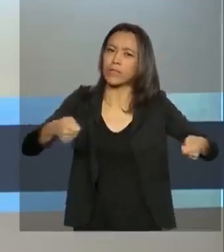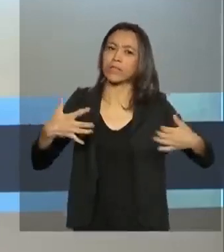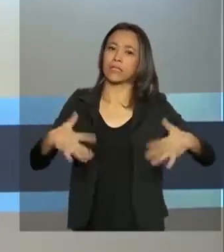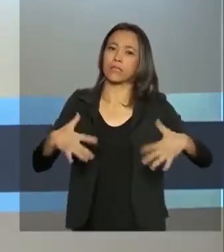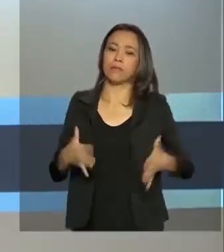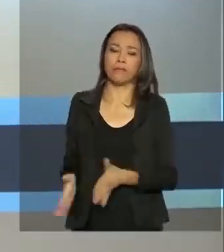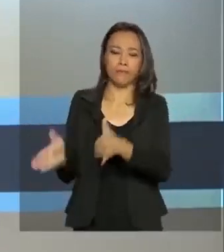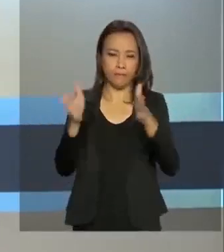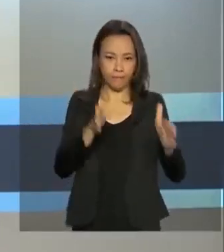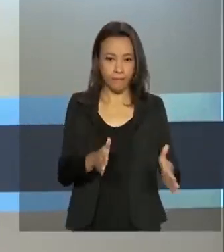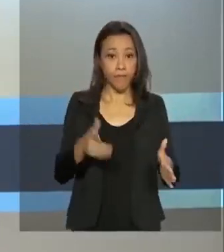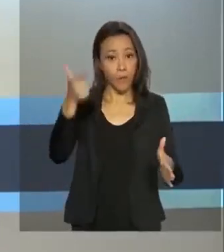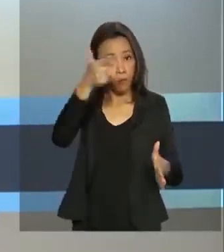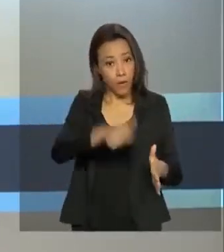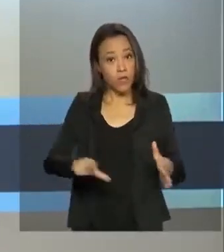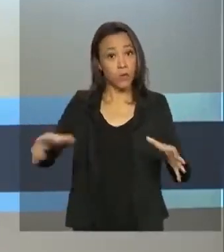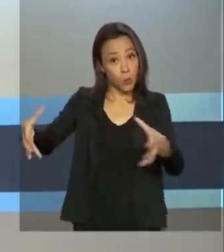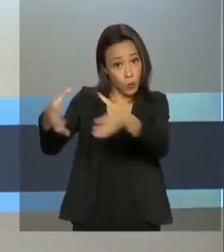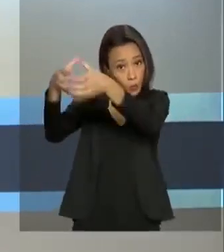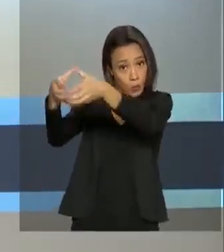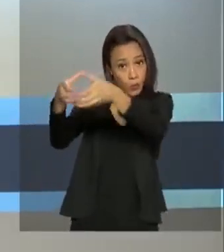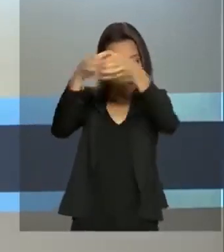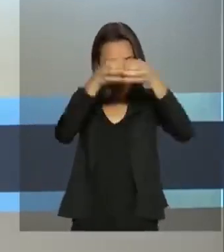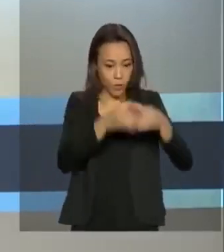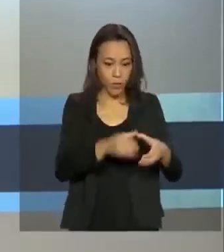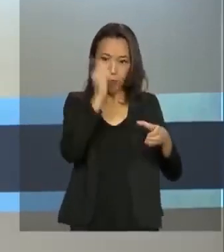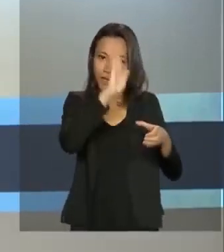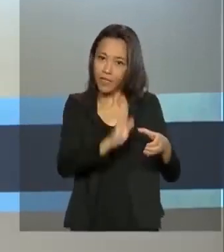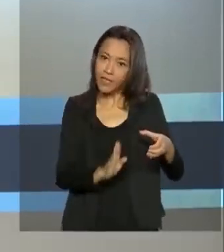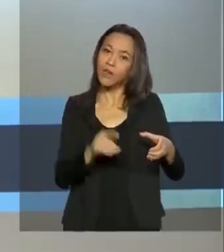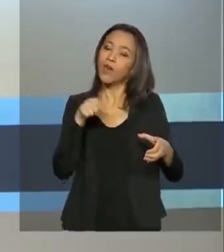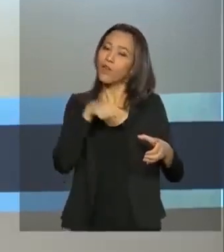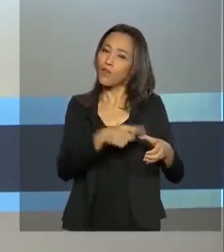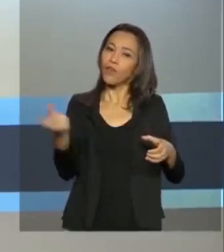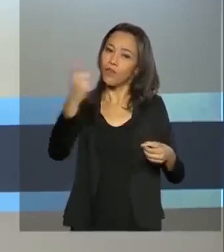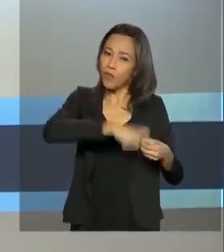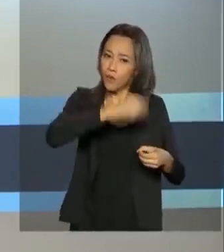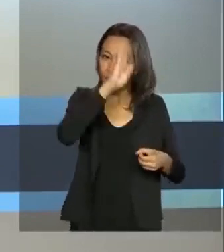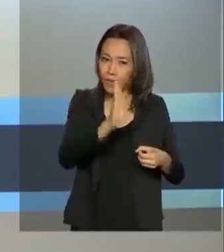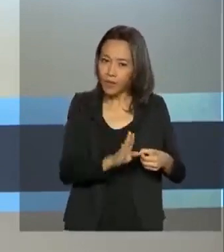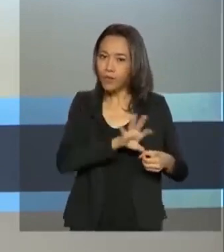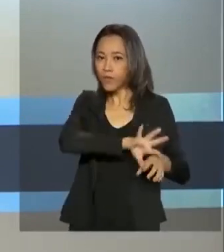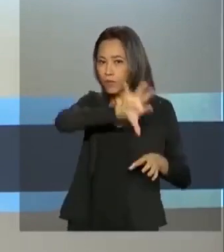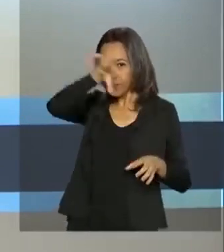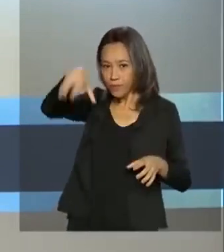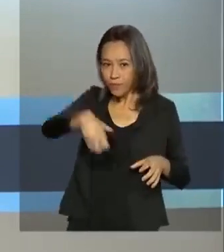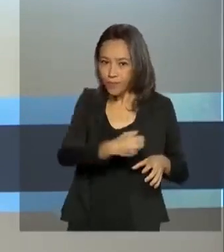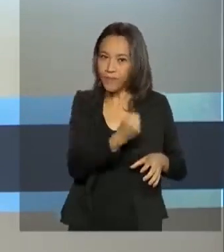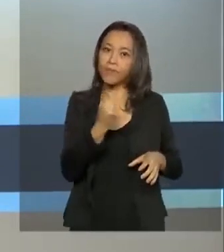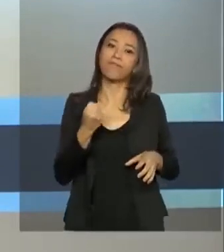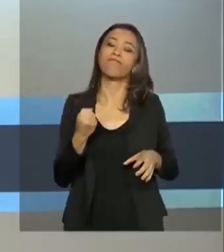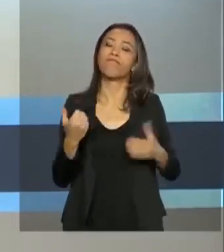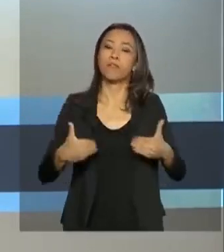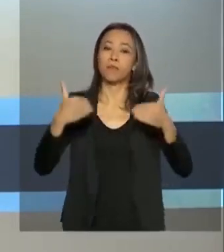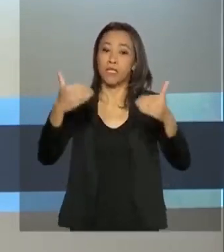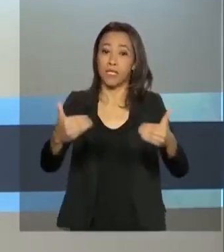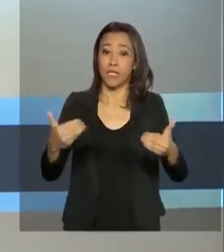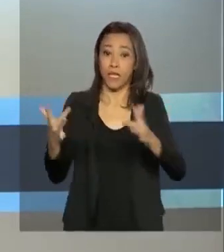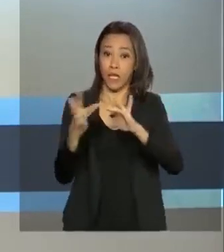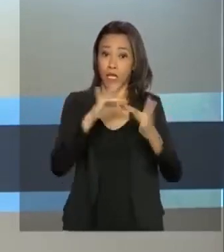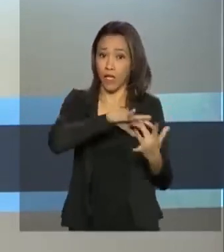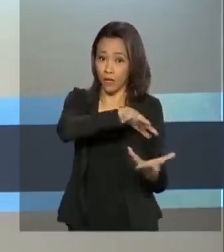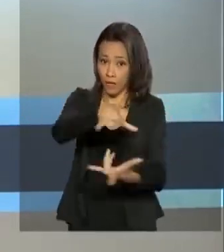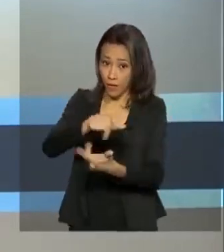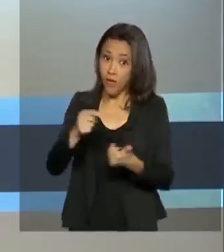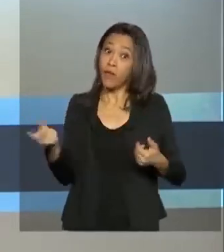Mais um grupo de brasileiros foi repatriado em voo fretado pelo Ministério das Relações Exteriores. Desta vez, o voo veio